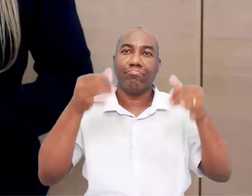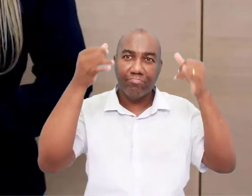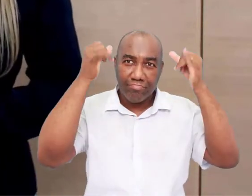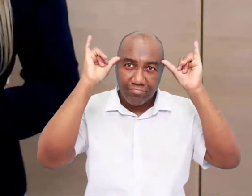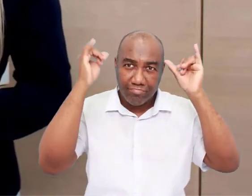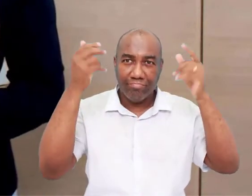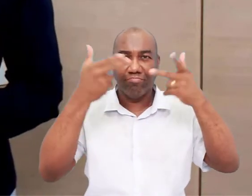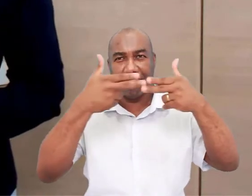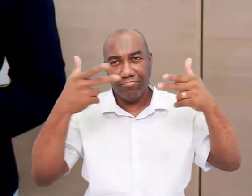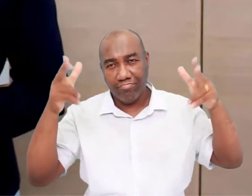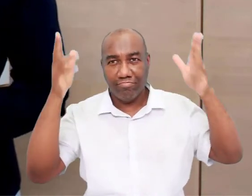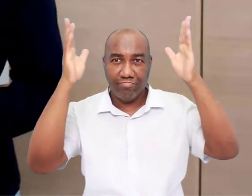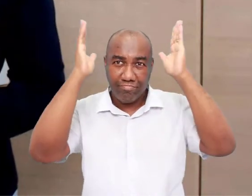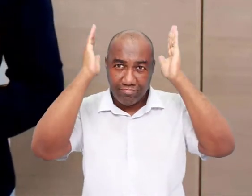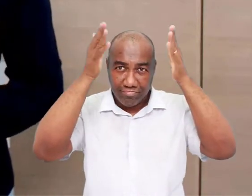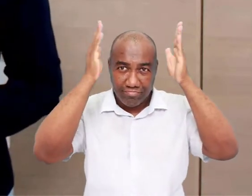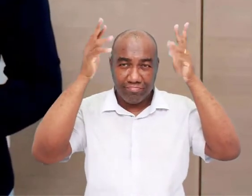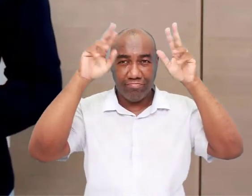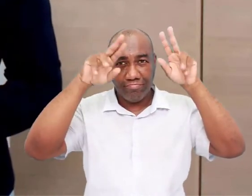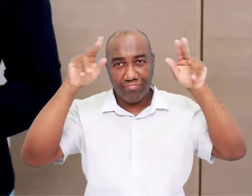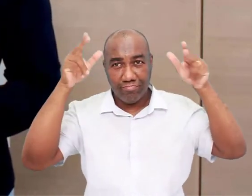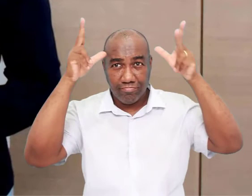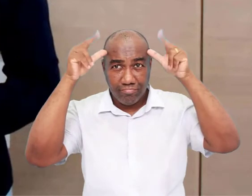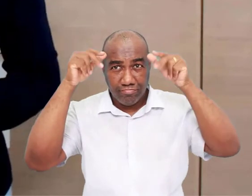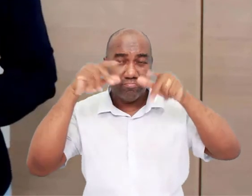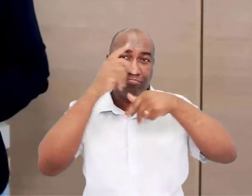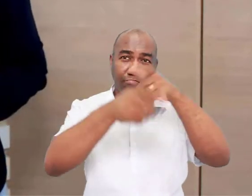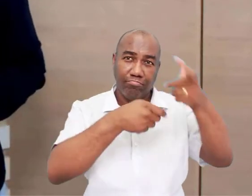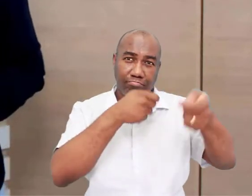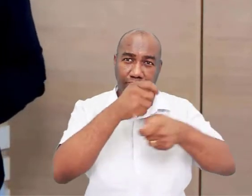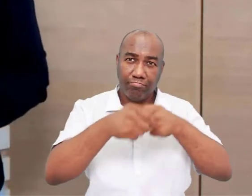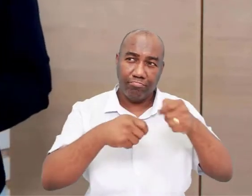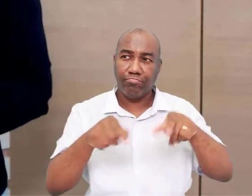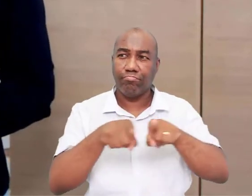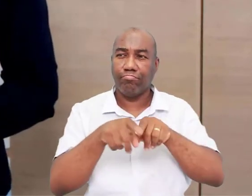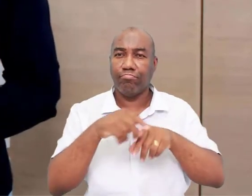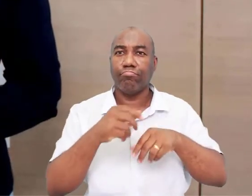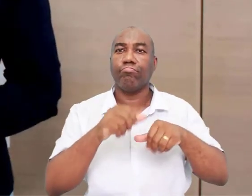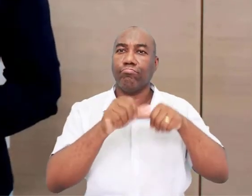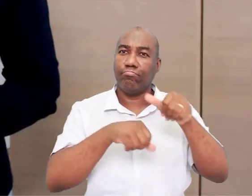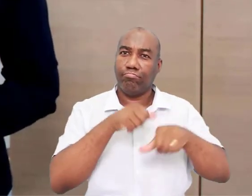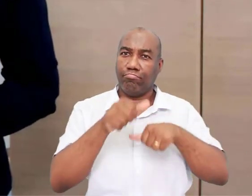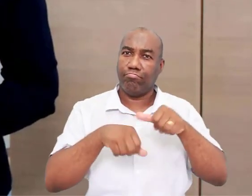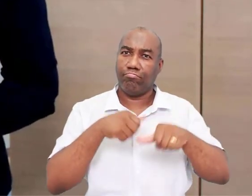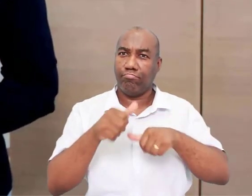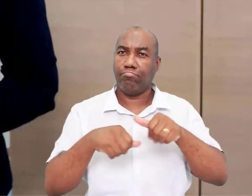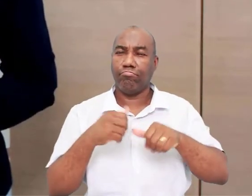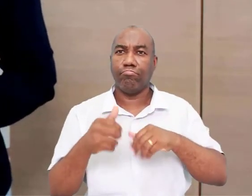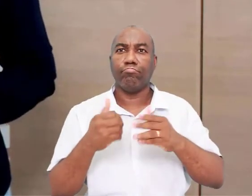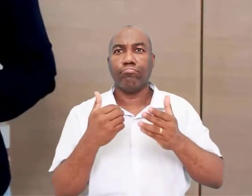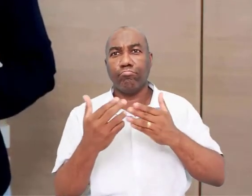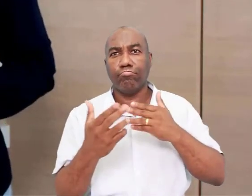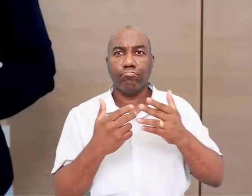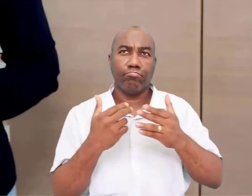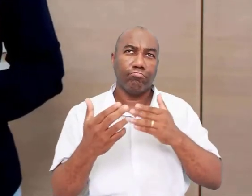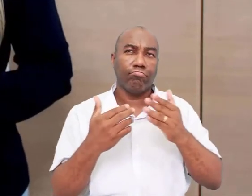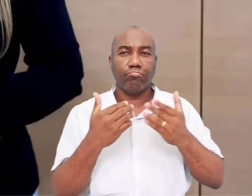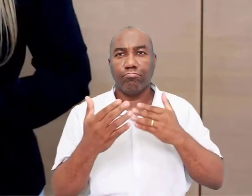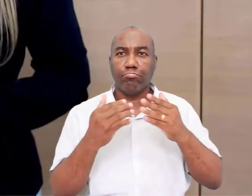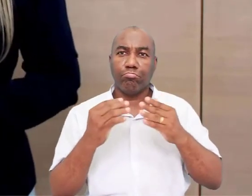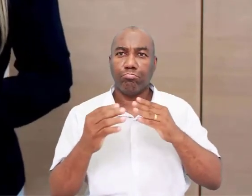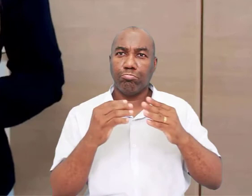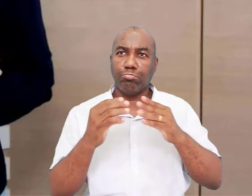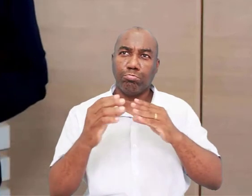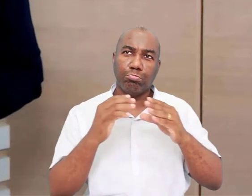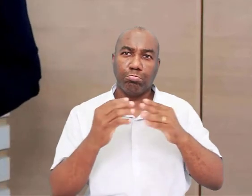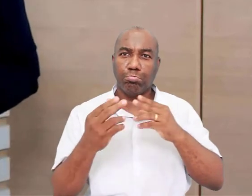animais. As relações humanas aqui já se tornam menos animalesca. Aqui as relações humanas já é uma relação, já não